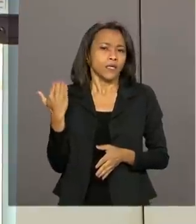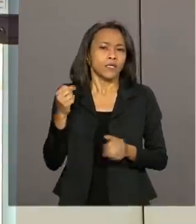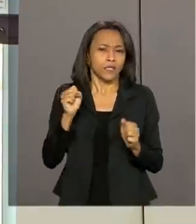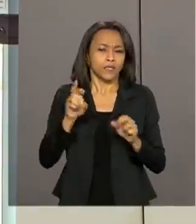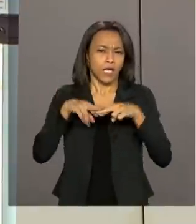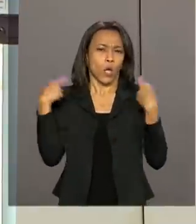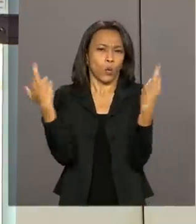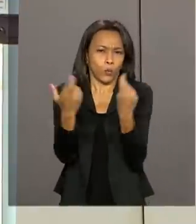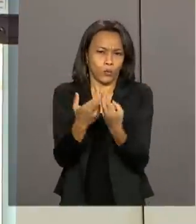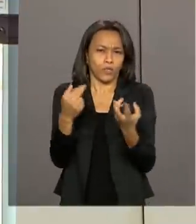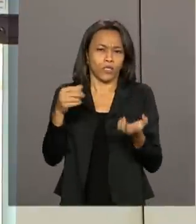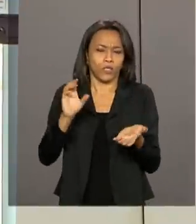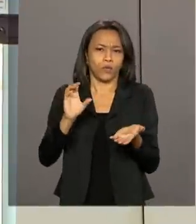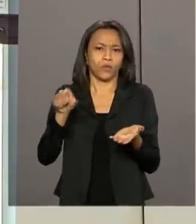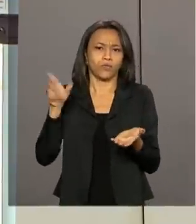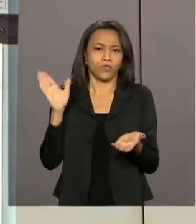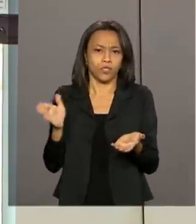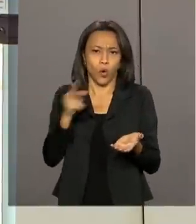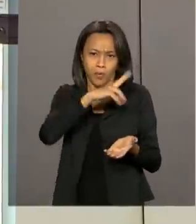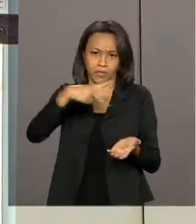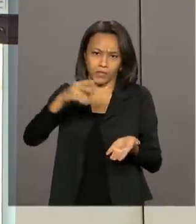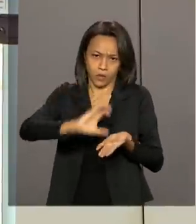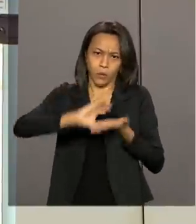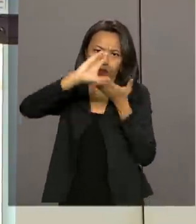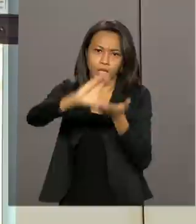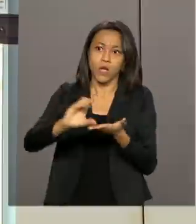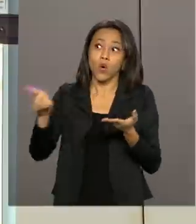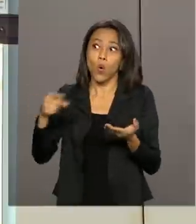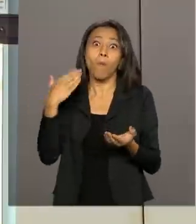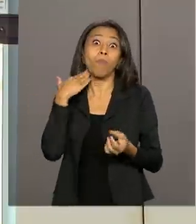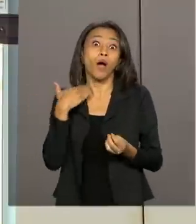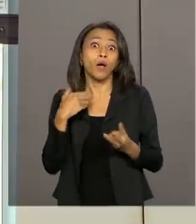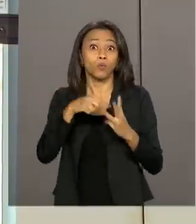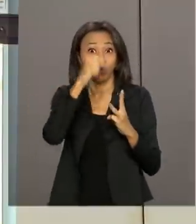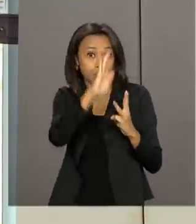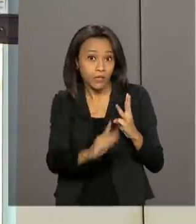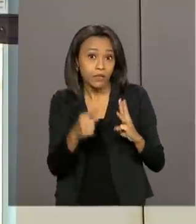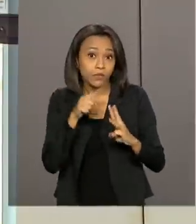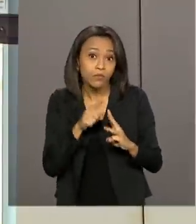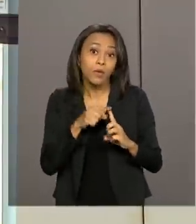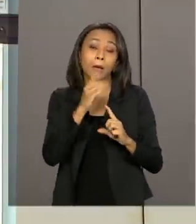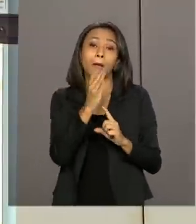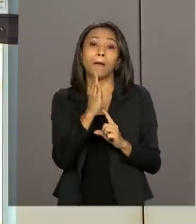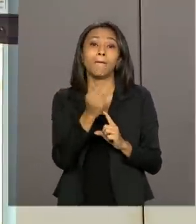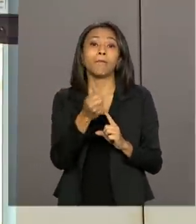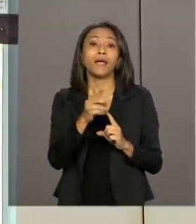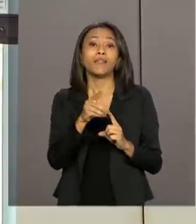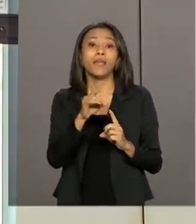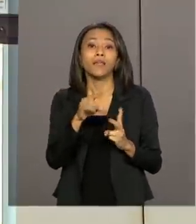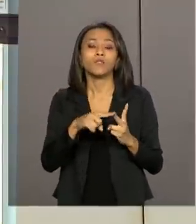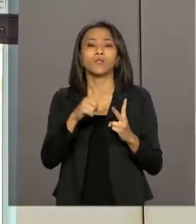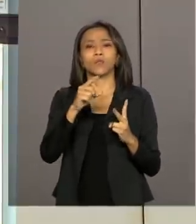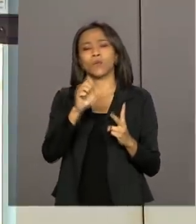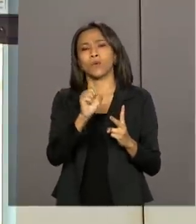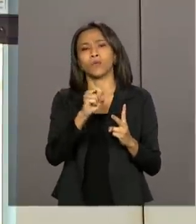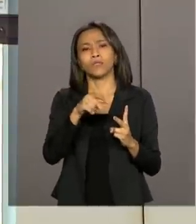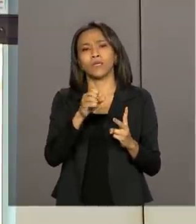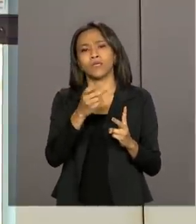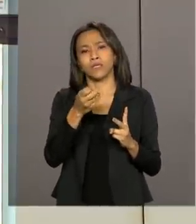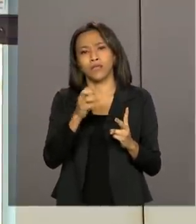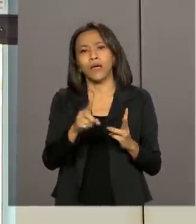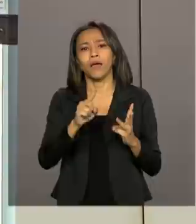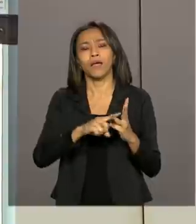frente do Conselho Nacional da Amazônia Legal, com alguns grandes banqueiros brasileiros. Bradesco, Santander, Itaú Unibanco